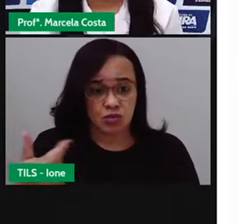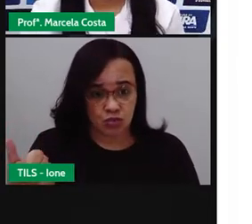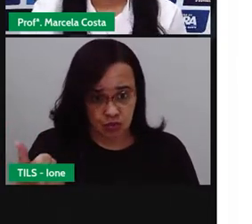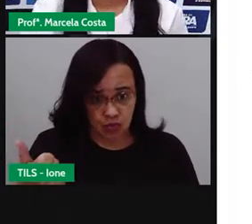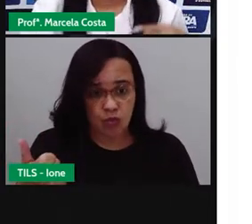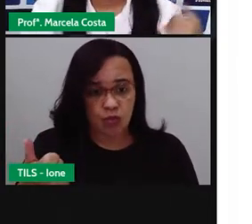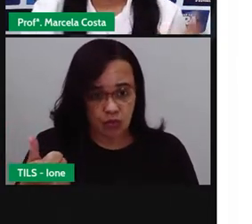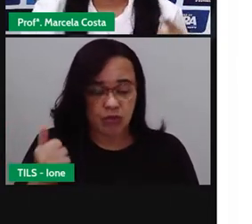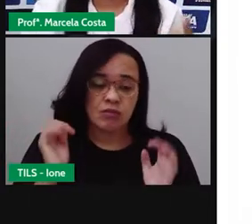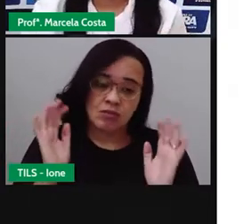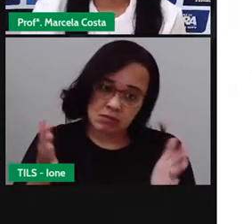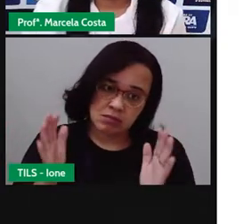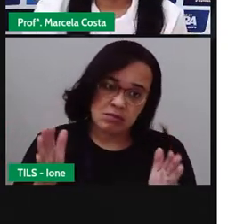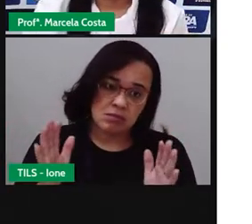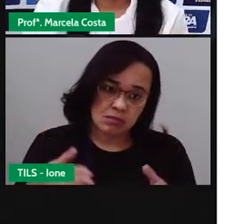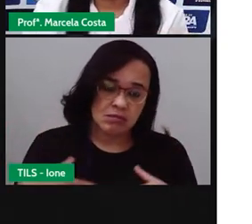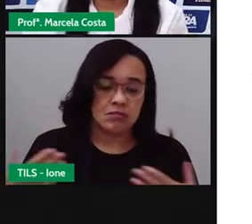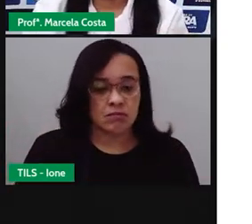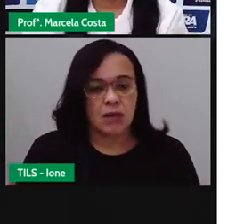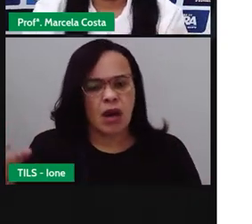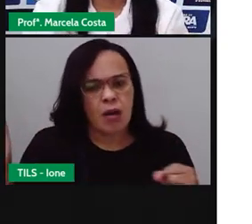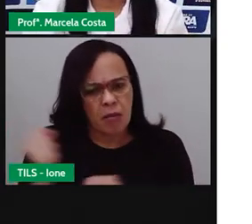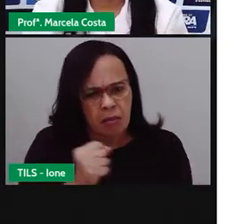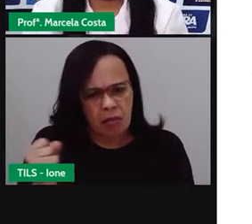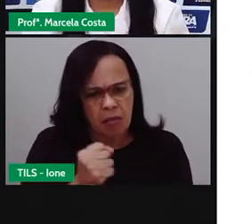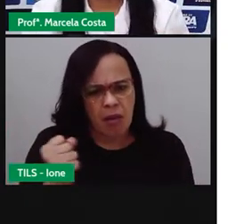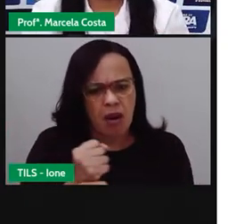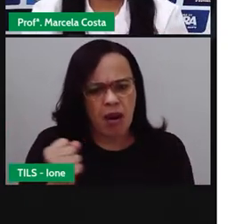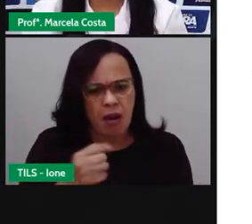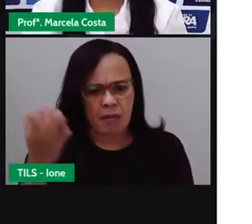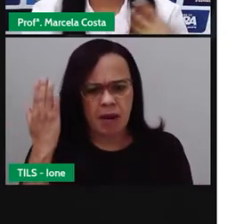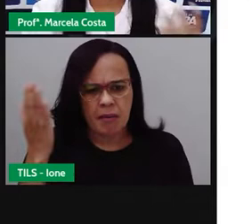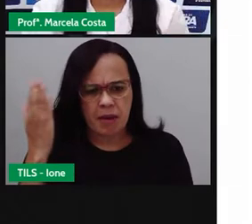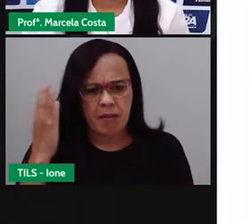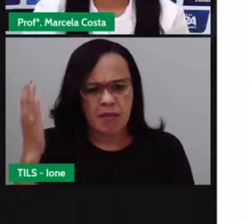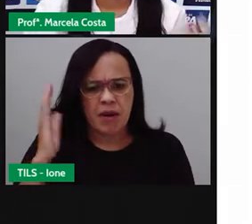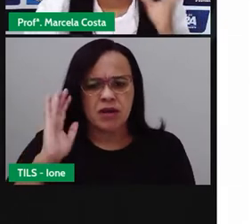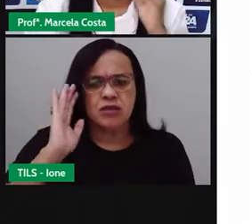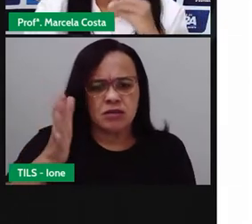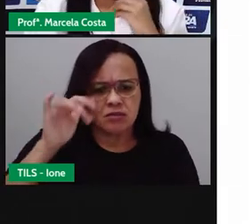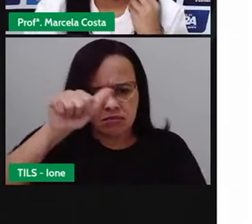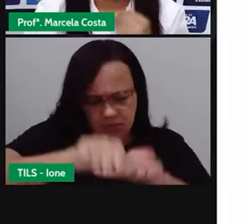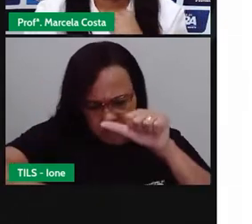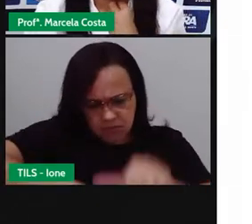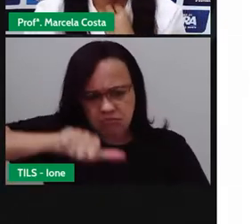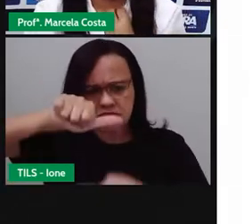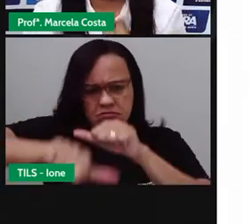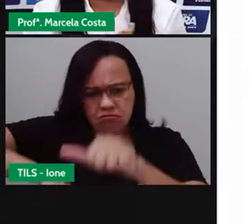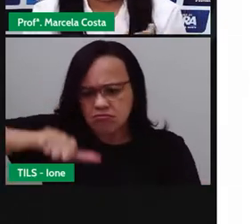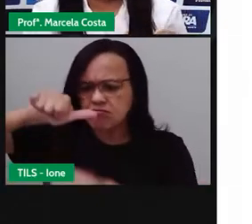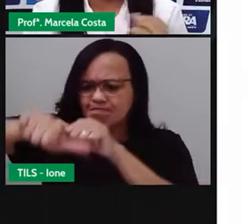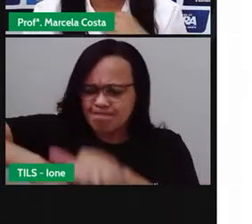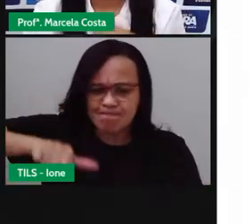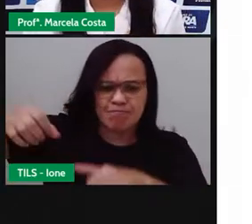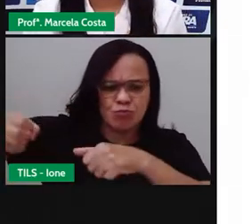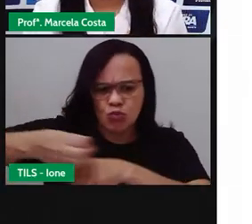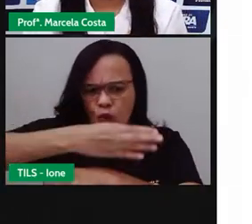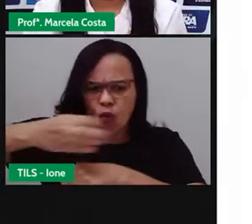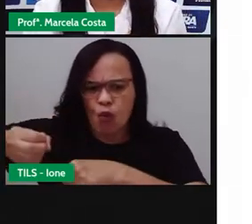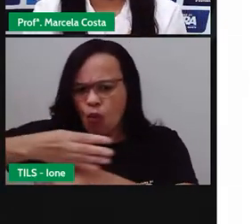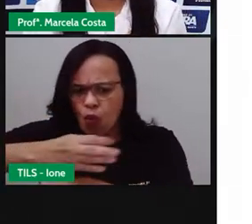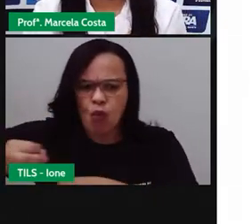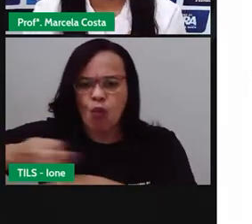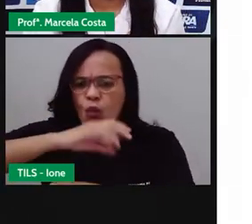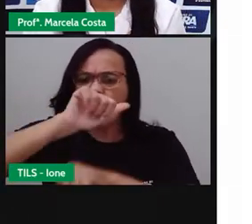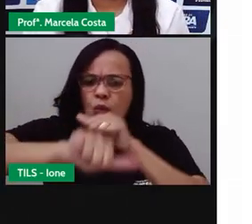Por muitas modificações e persistem algumas dificuldades no longo do